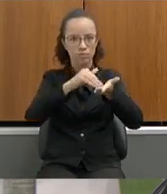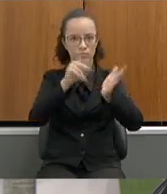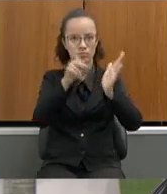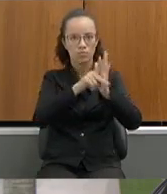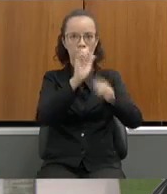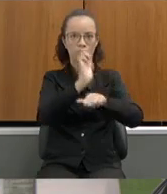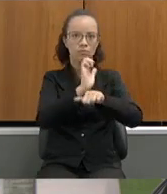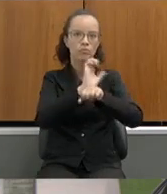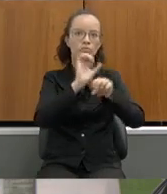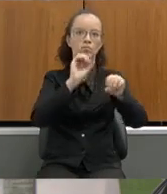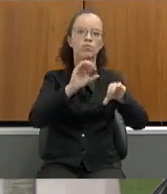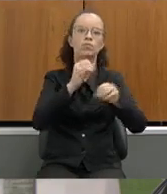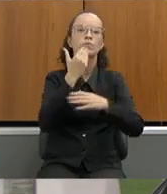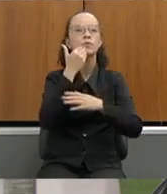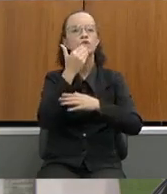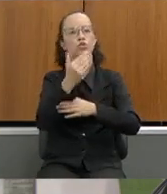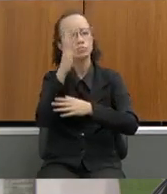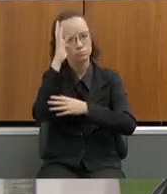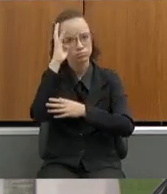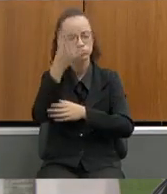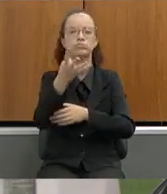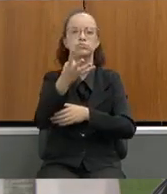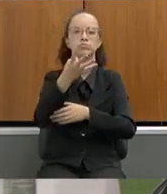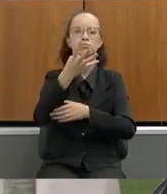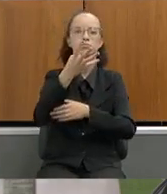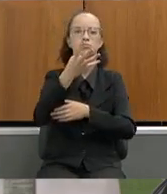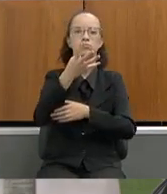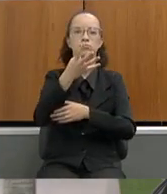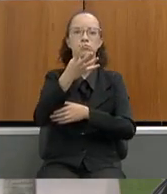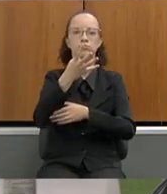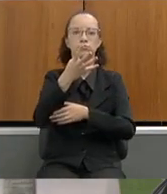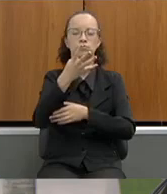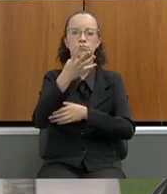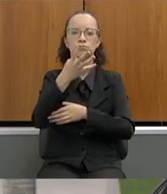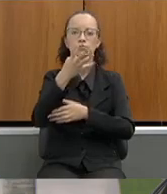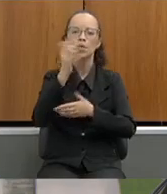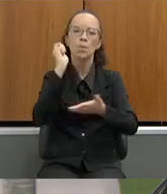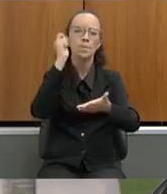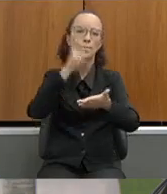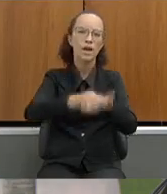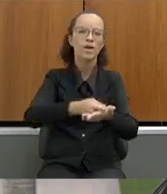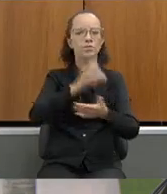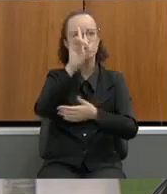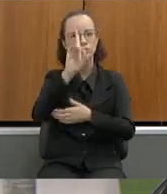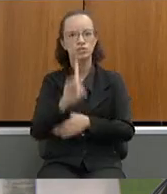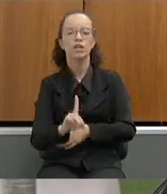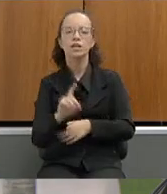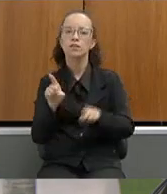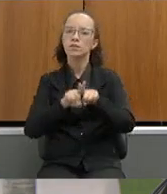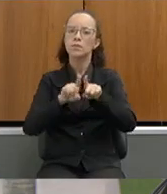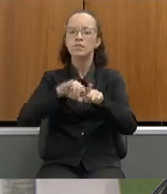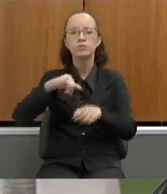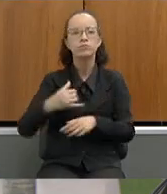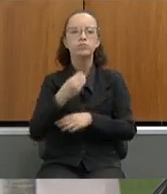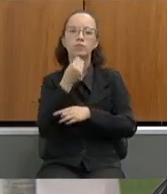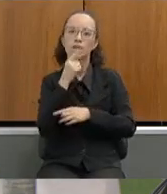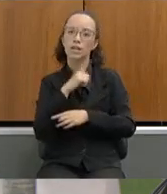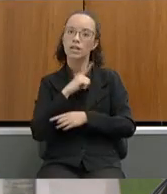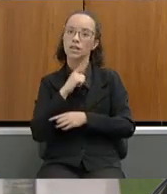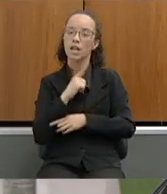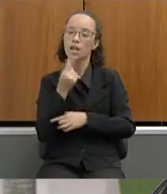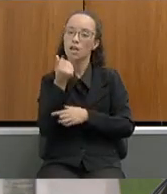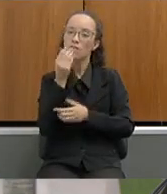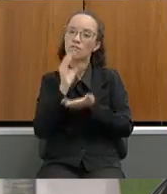pedido de providências para que sejam feitos os pagamentos de direitos e vantagens que se encontram como verbas